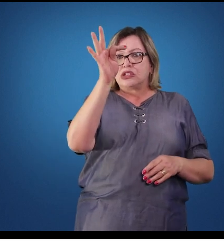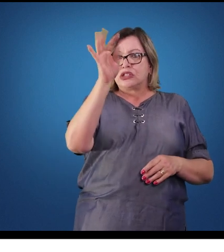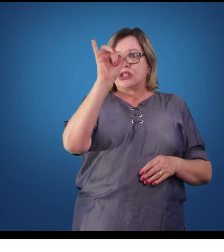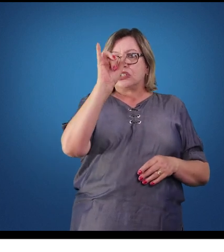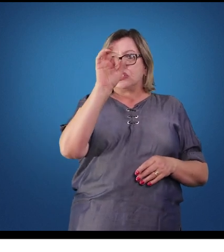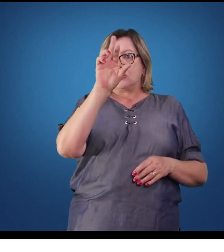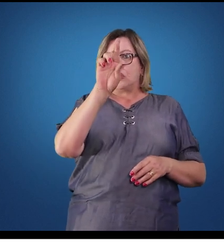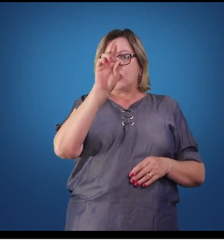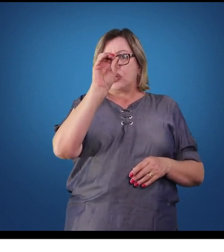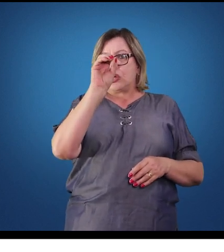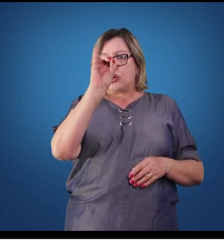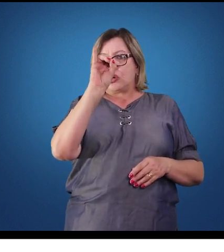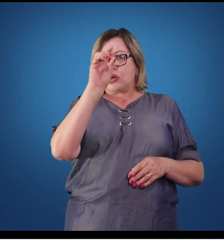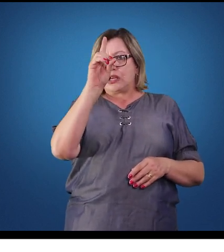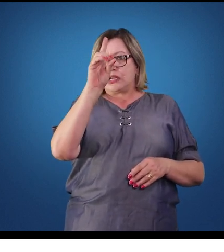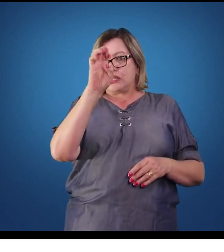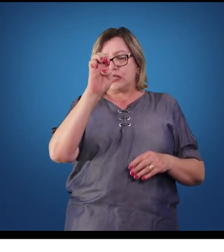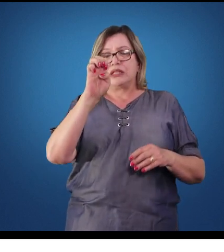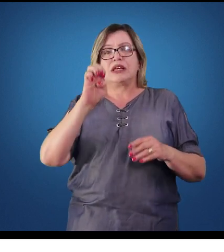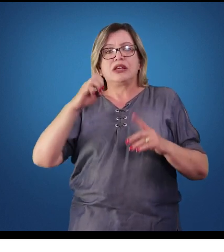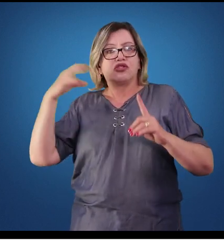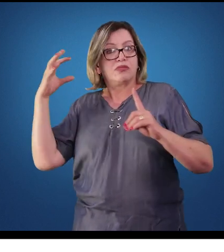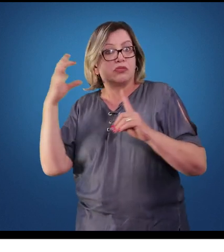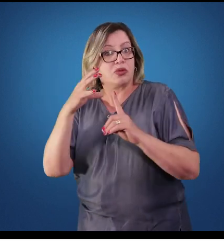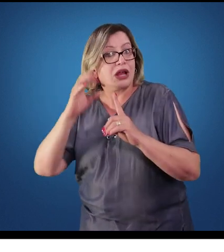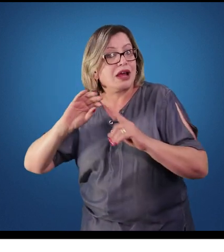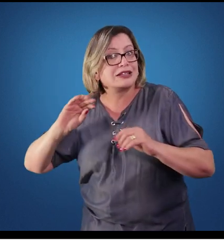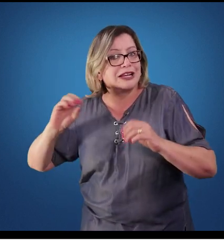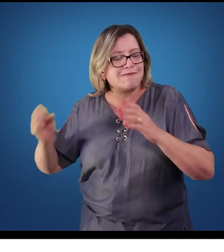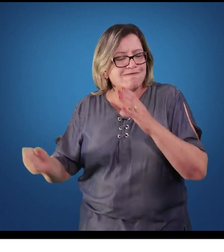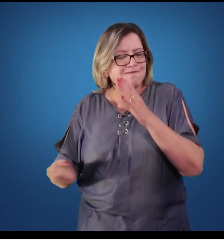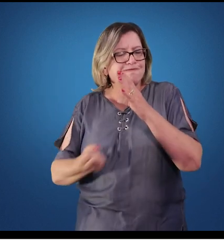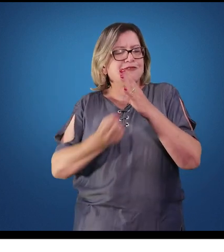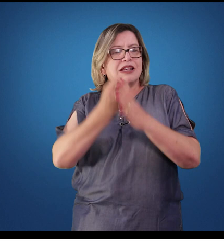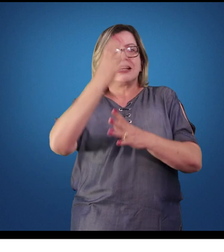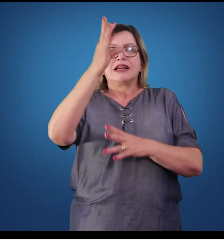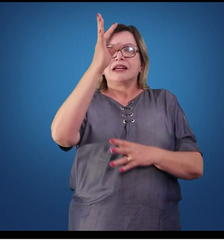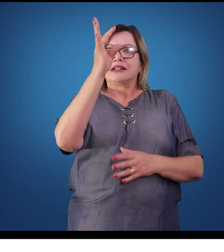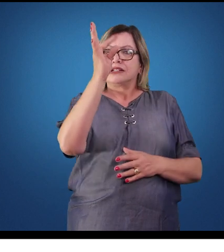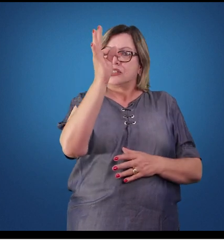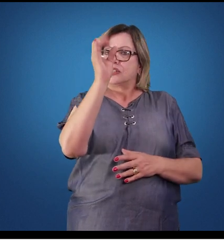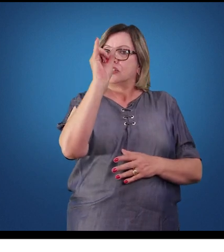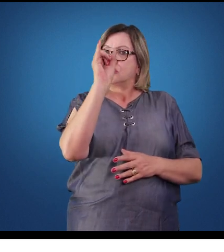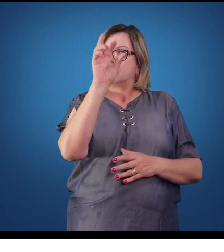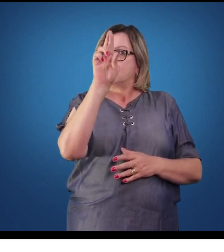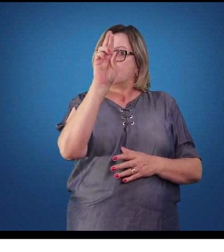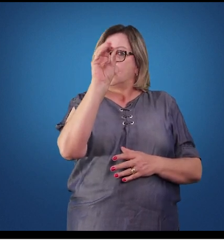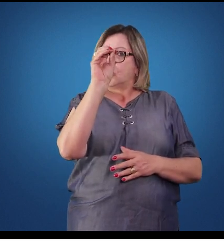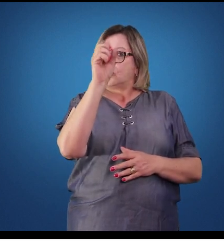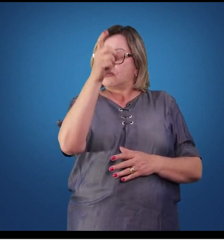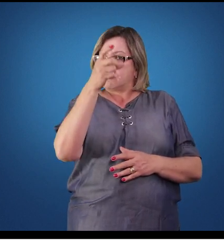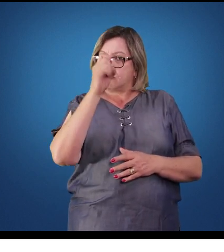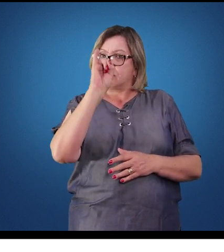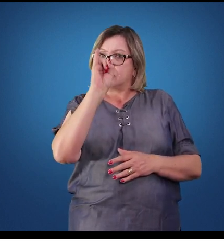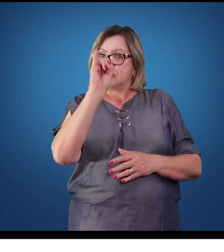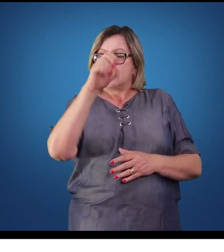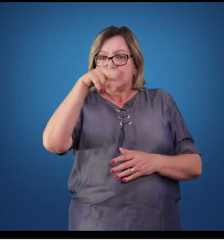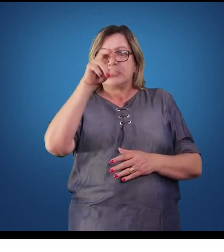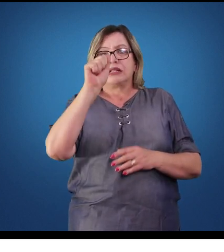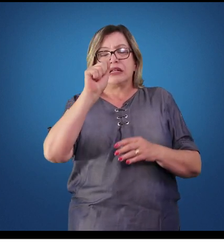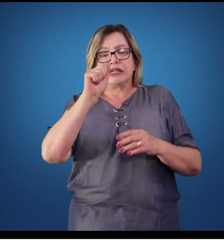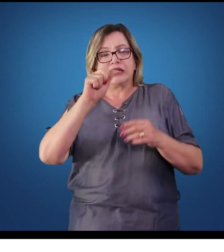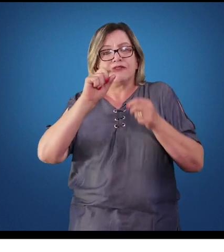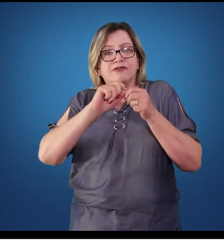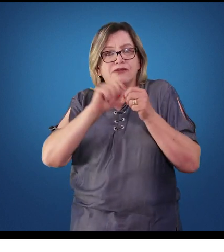ela libera um hormônio muito importante chamado tiroxina. A tiroxina apresenta uma função importantíssima no organismo, que é